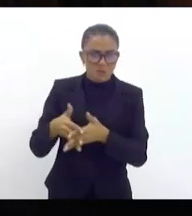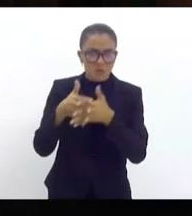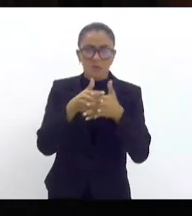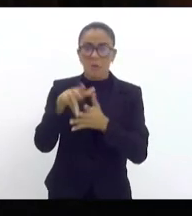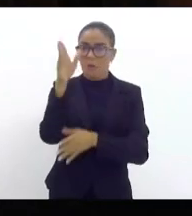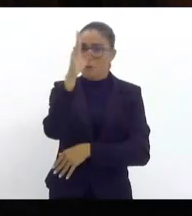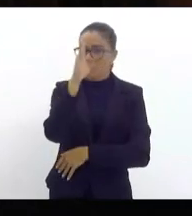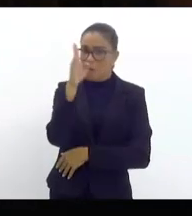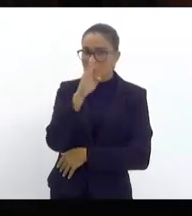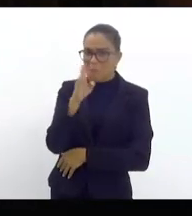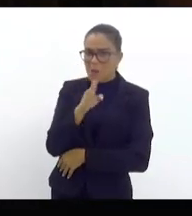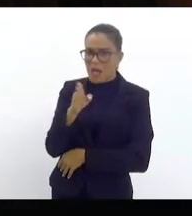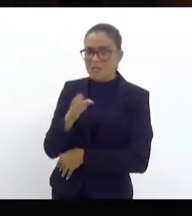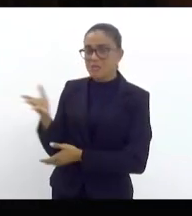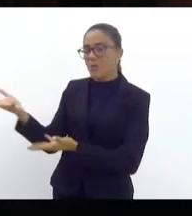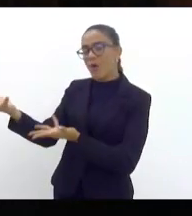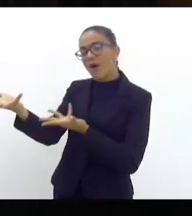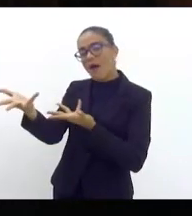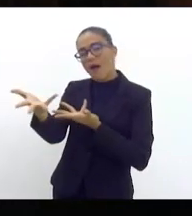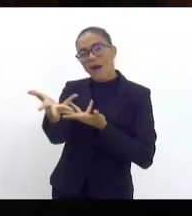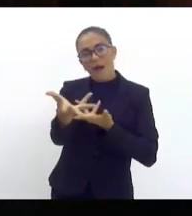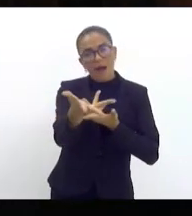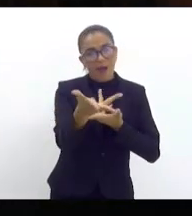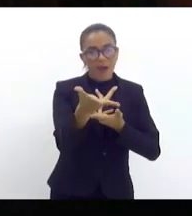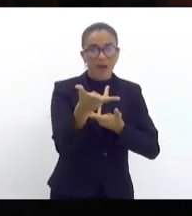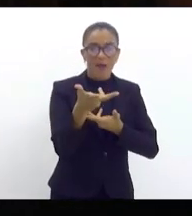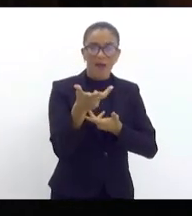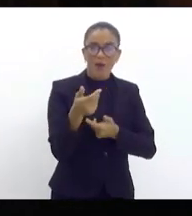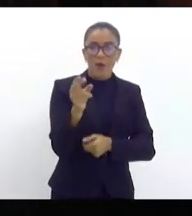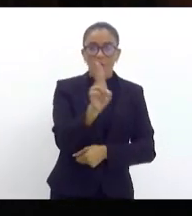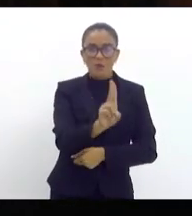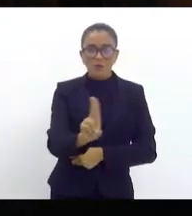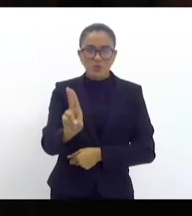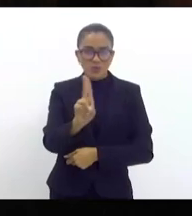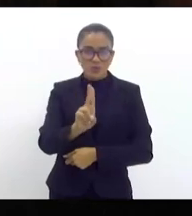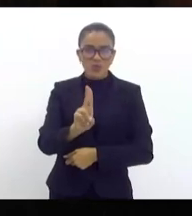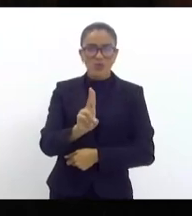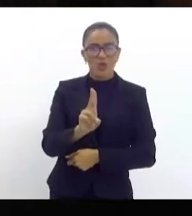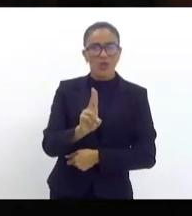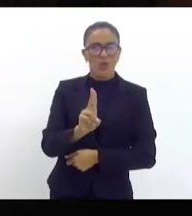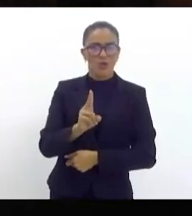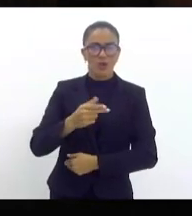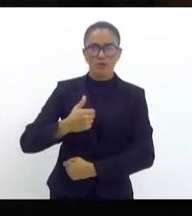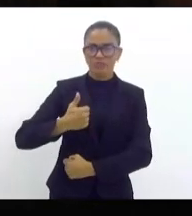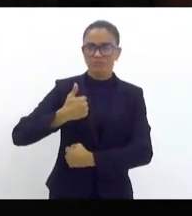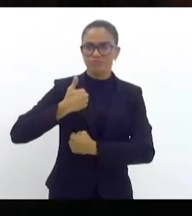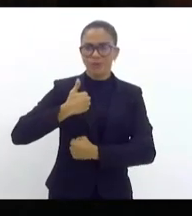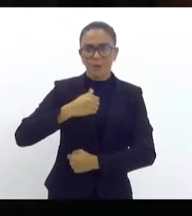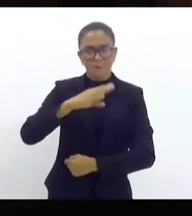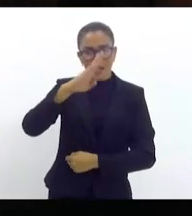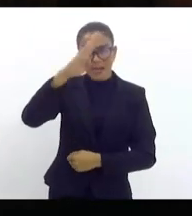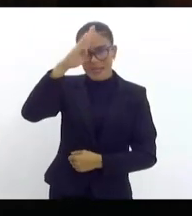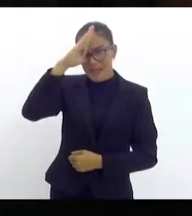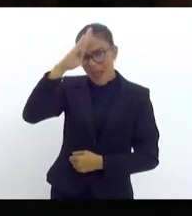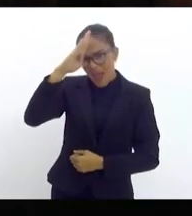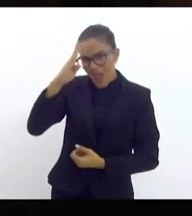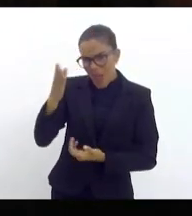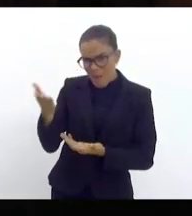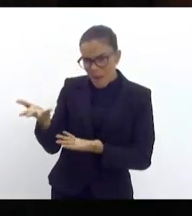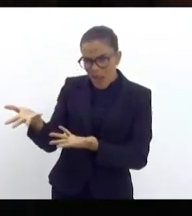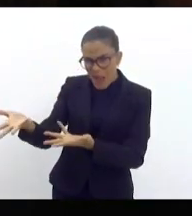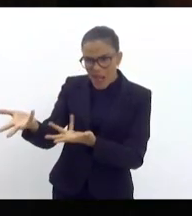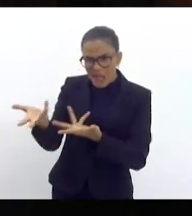recebe com toda a pompa, utilizando os nossos bravos guerreiros das Forças Armadas para receber um